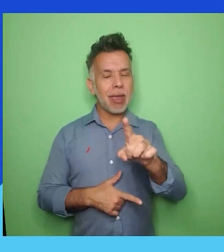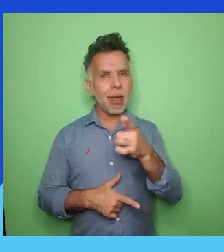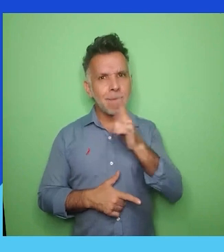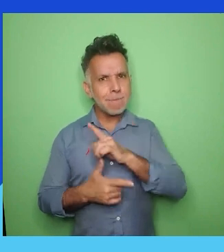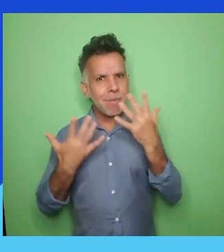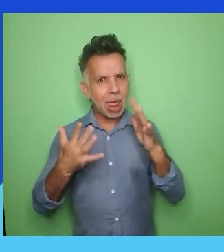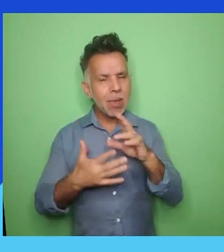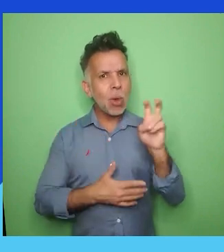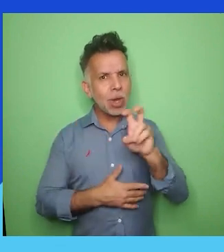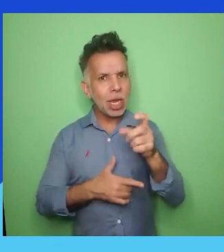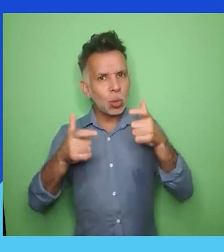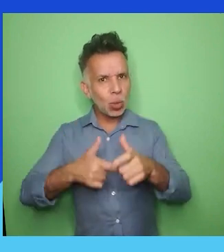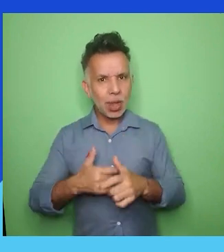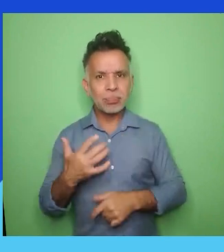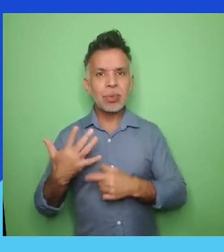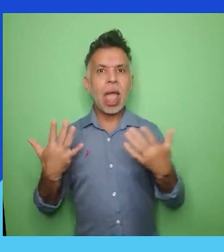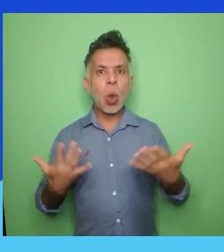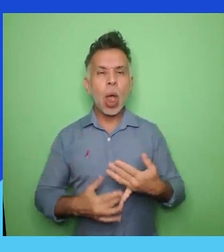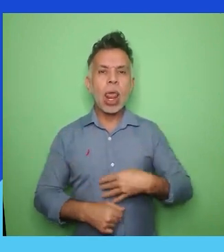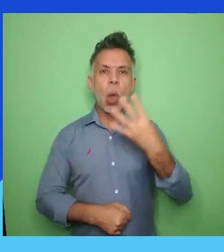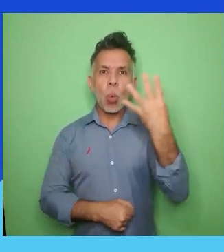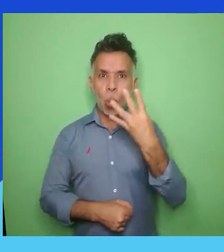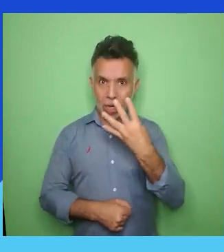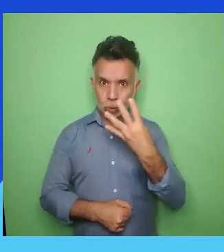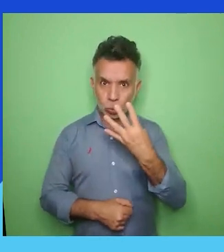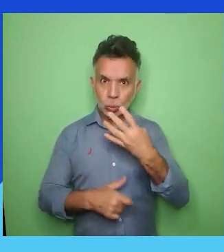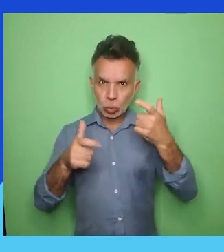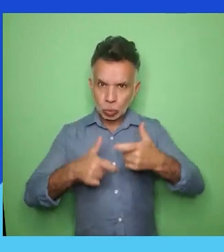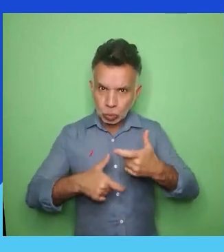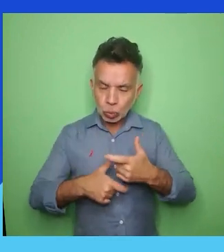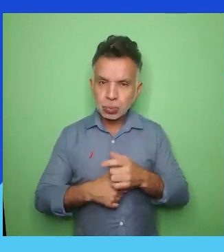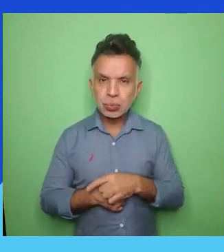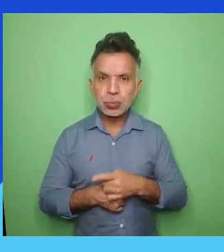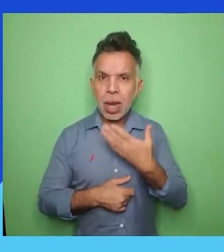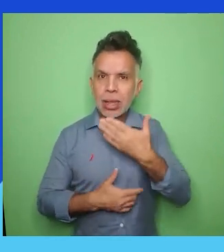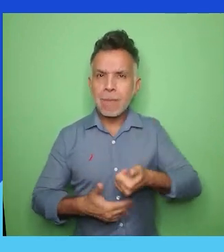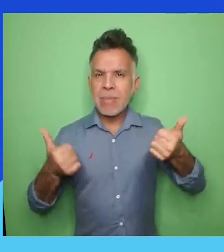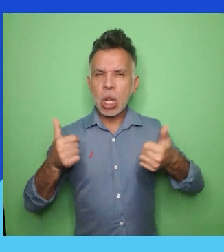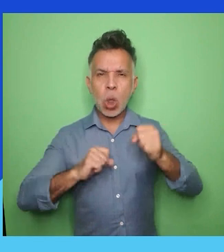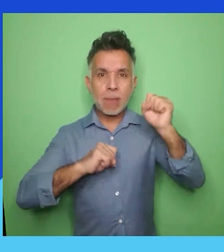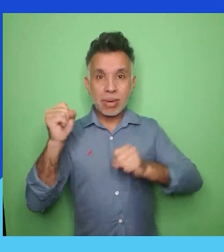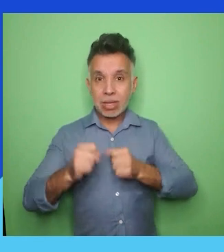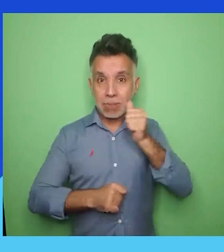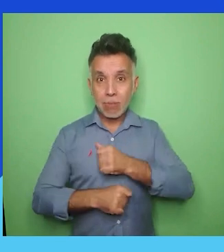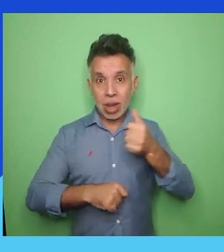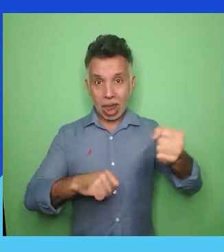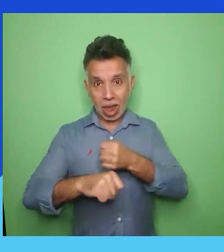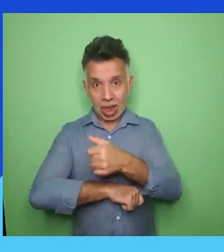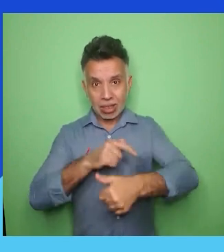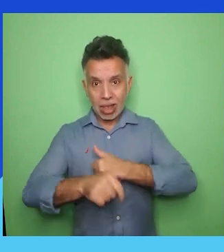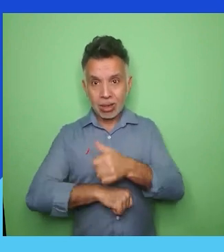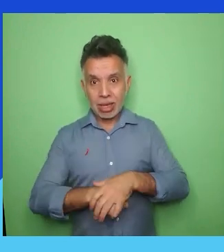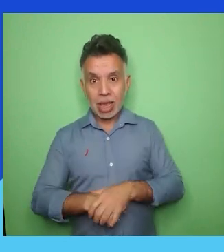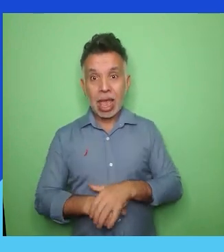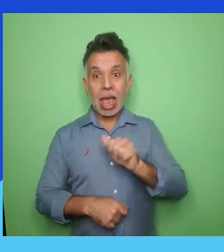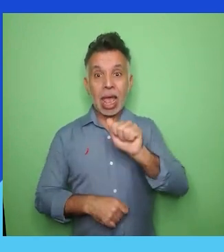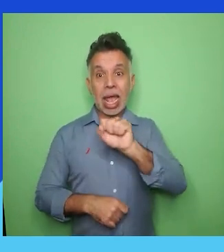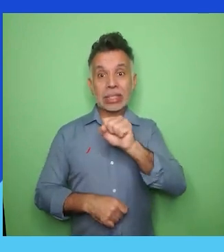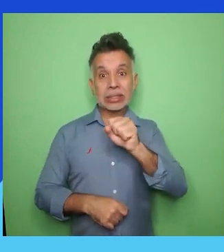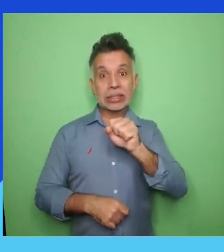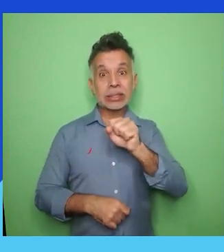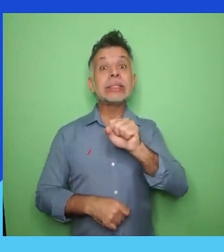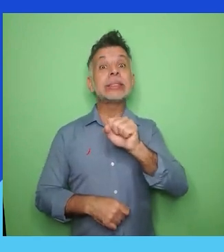colocada das melhores empresas para a mulher trabalhar é a Aspen Pharma, parabéns! Excelente aí, hein?